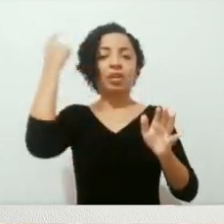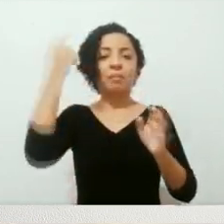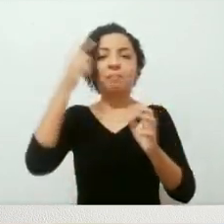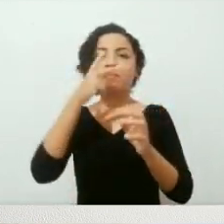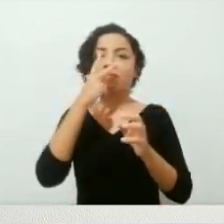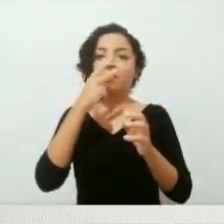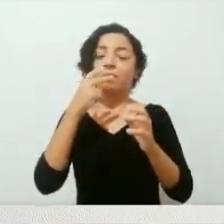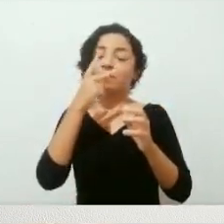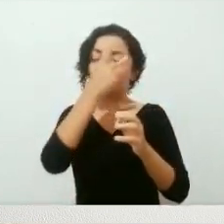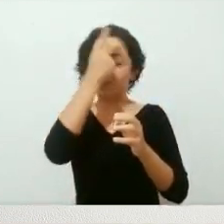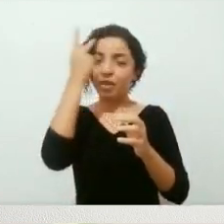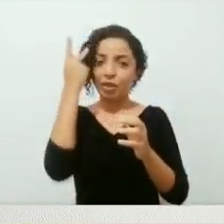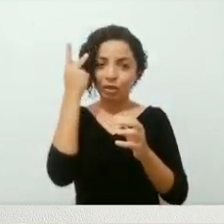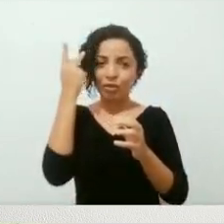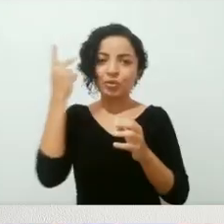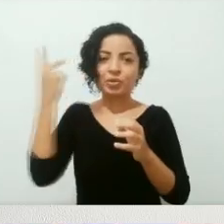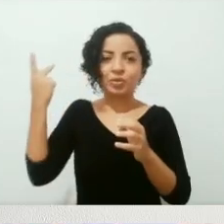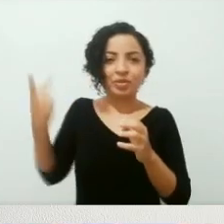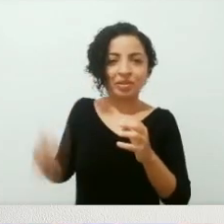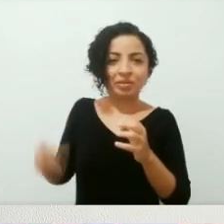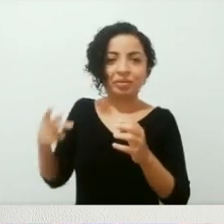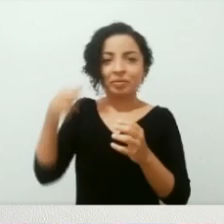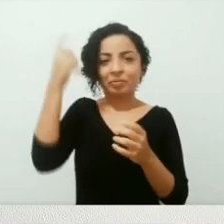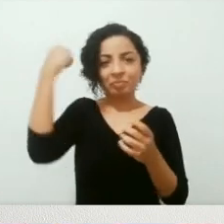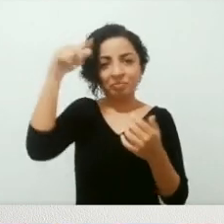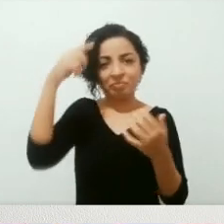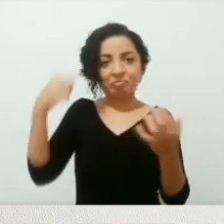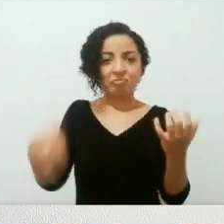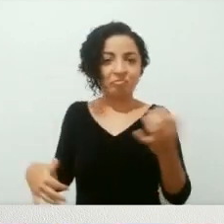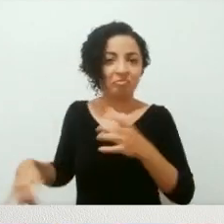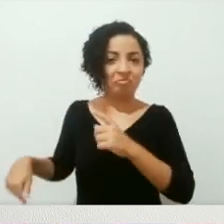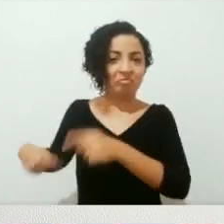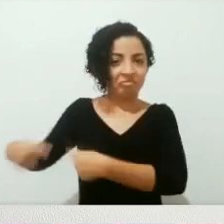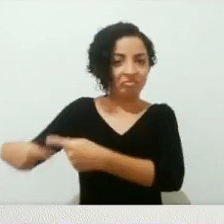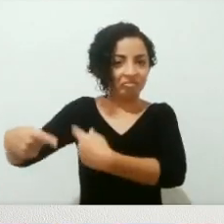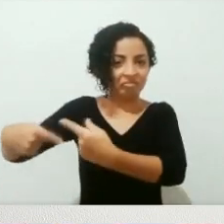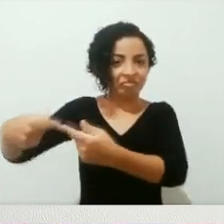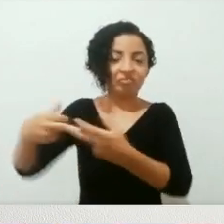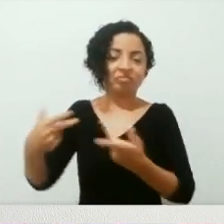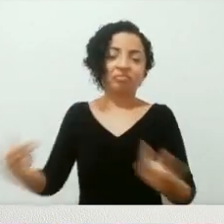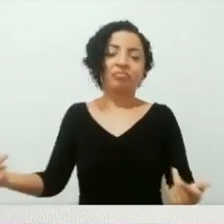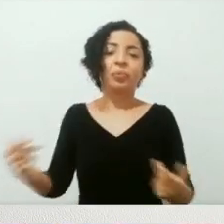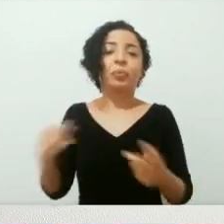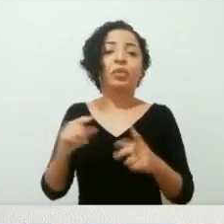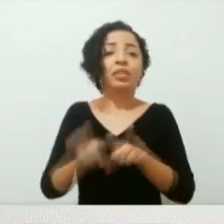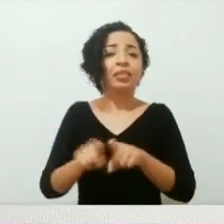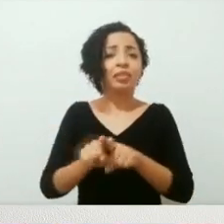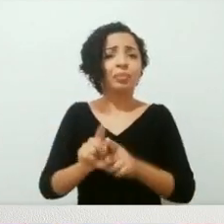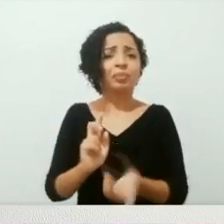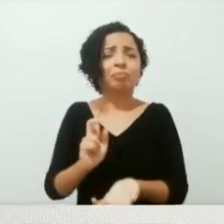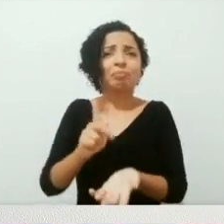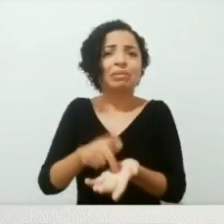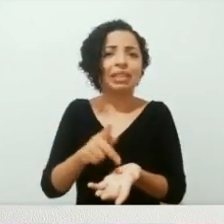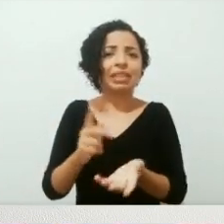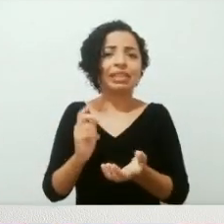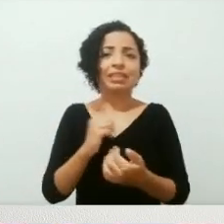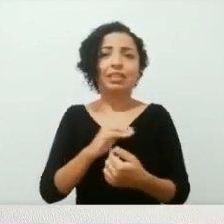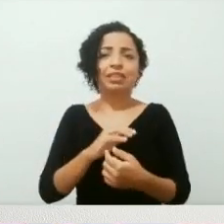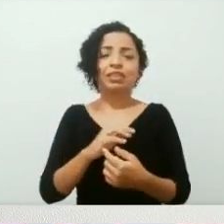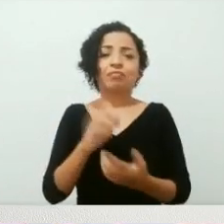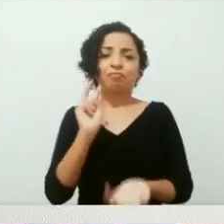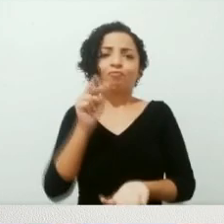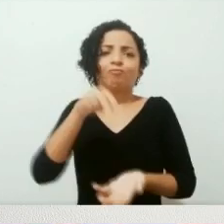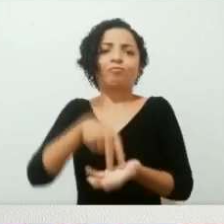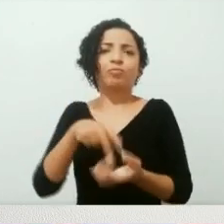povo latino que vive nos Estados Unidos, que forma essa sociedade de forma tão presente e valente mesmo,